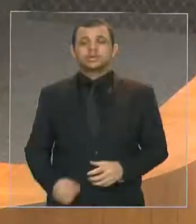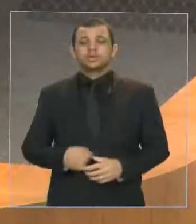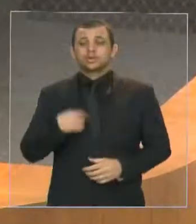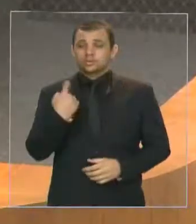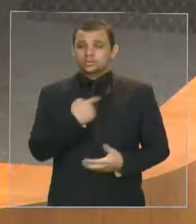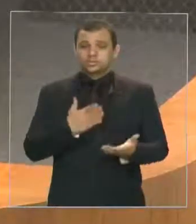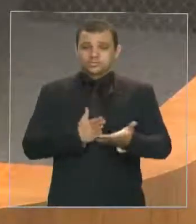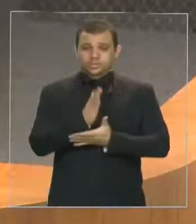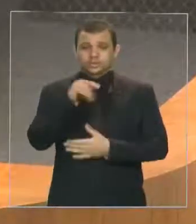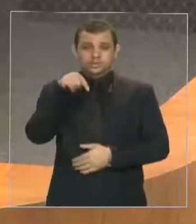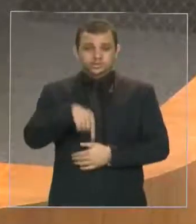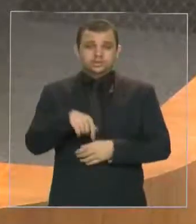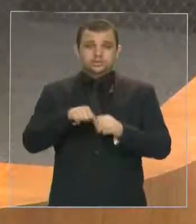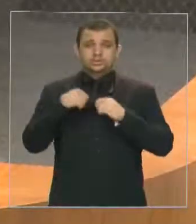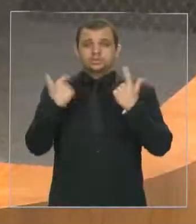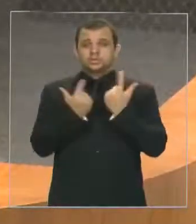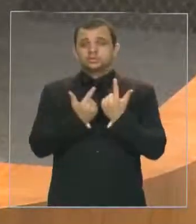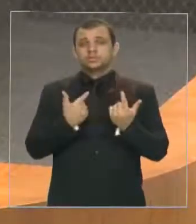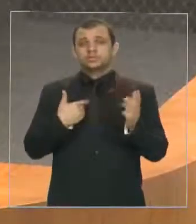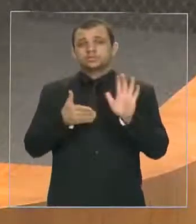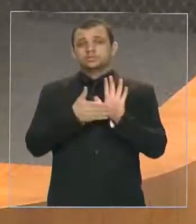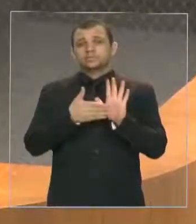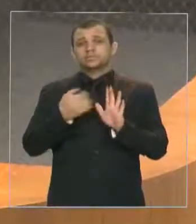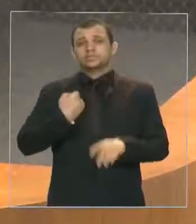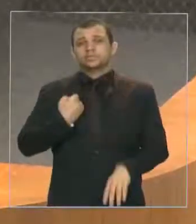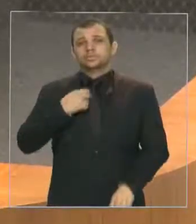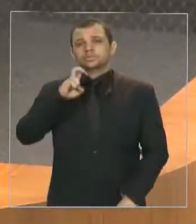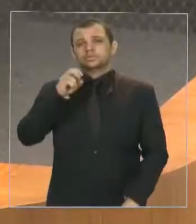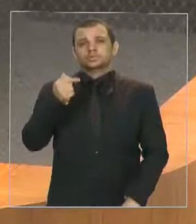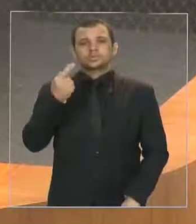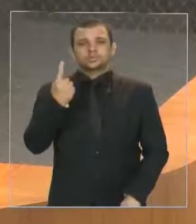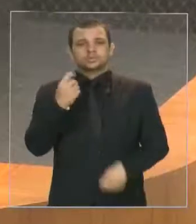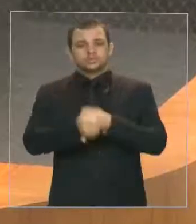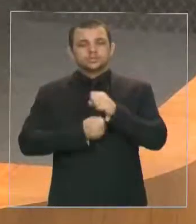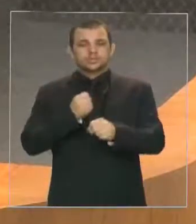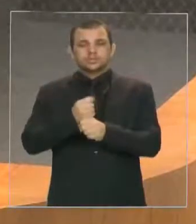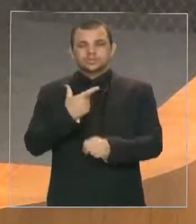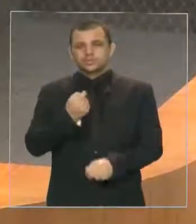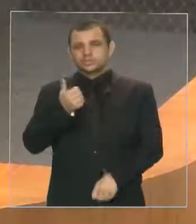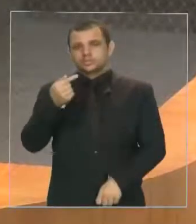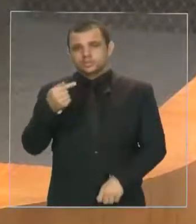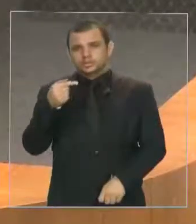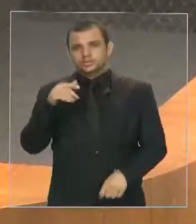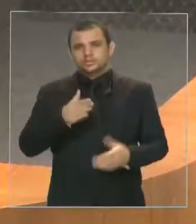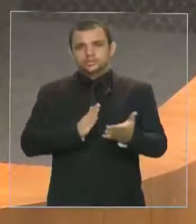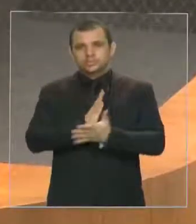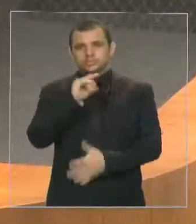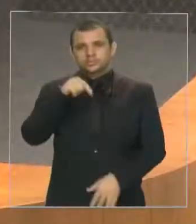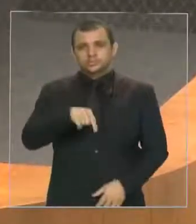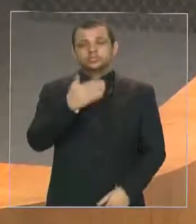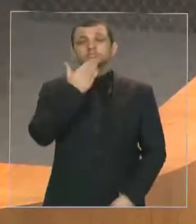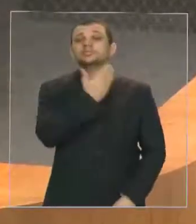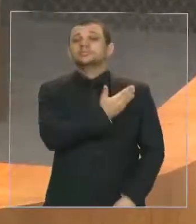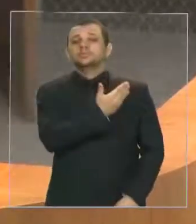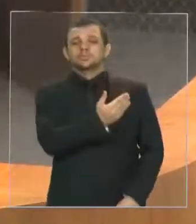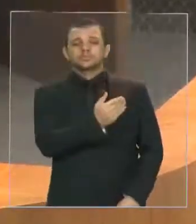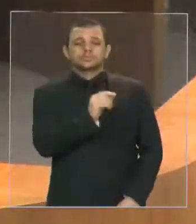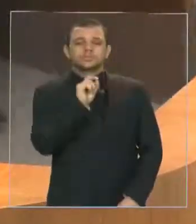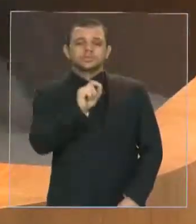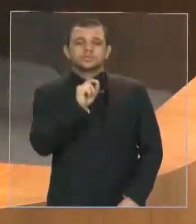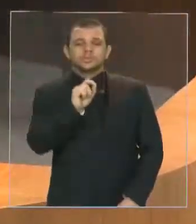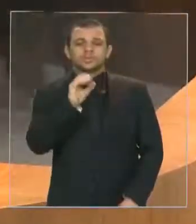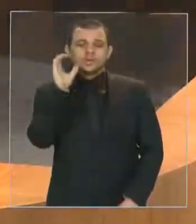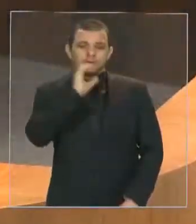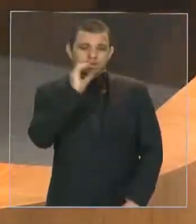uma indicação de número 571 de 2017, aprovada esta casa, solicitando a